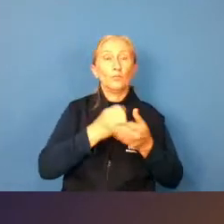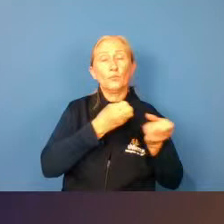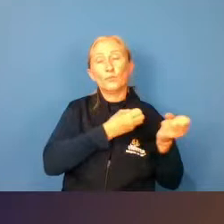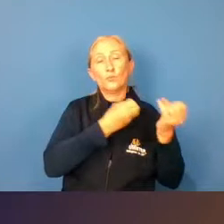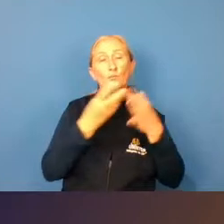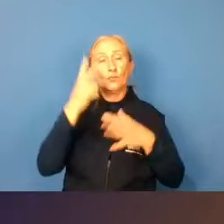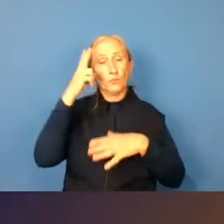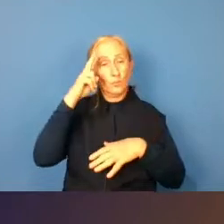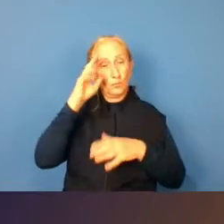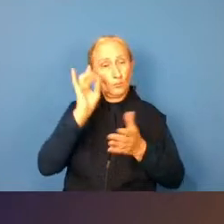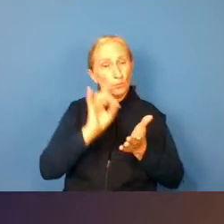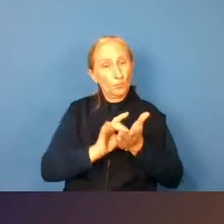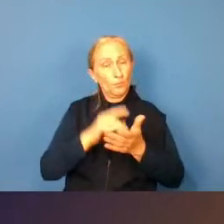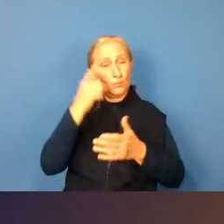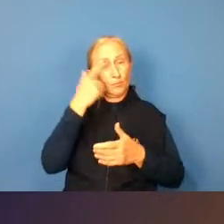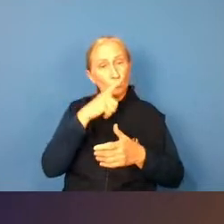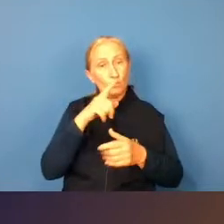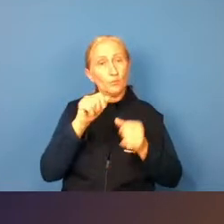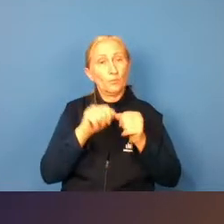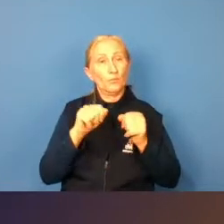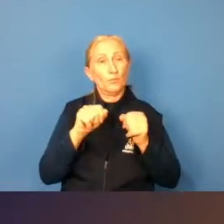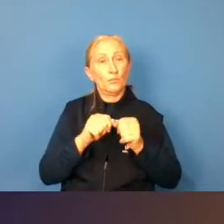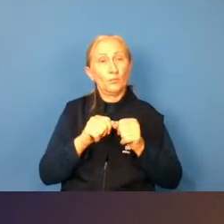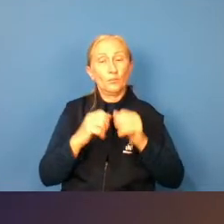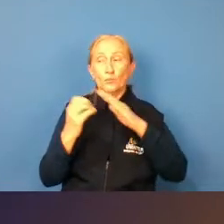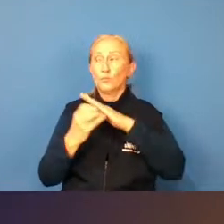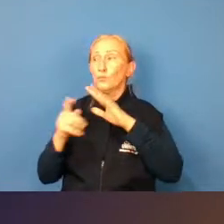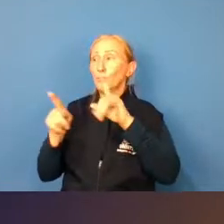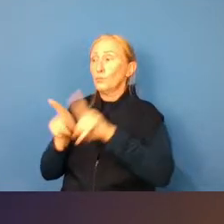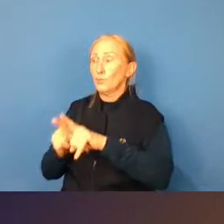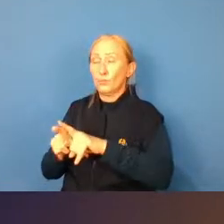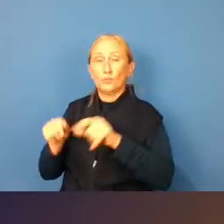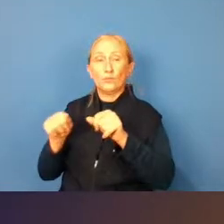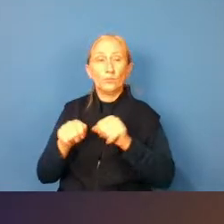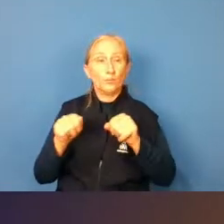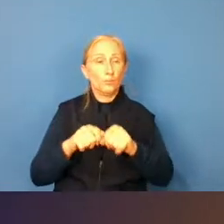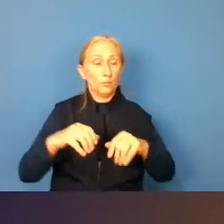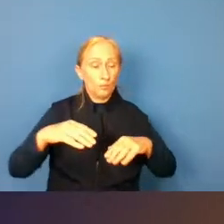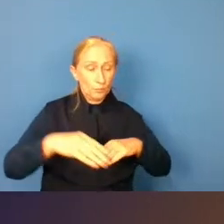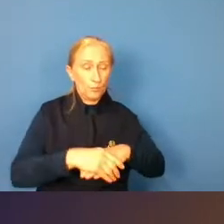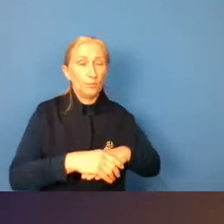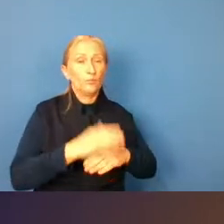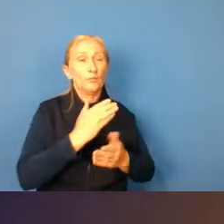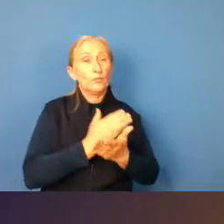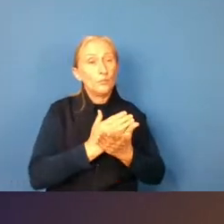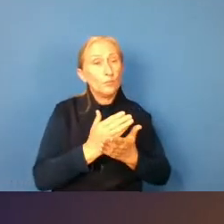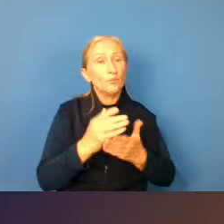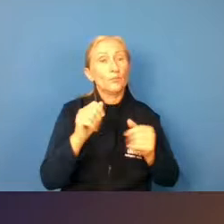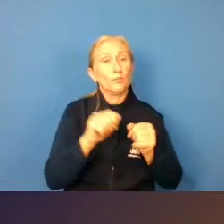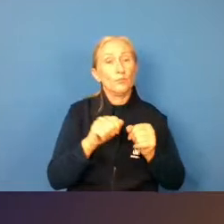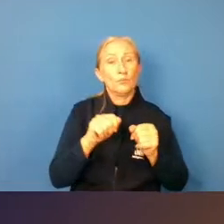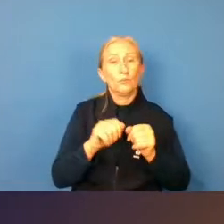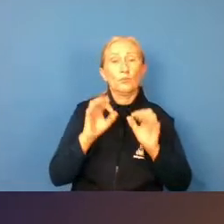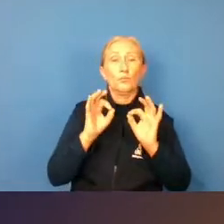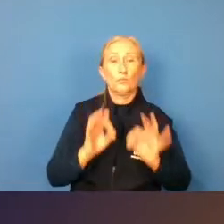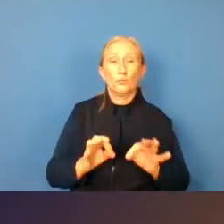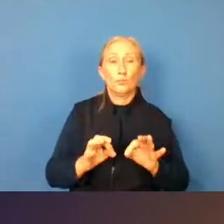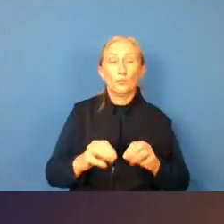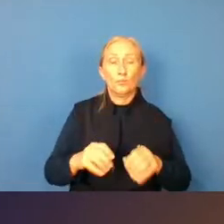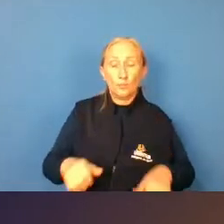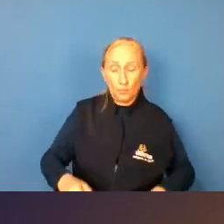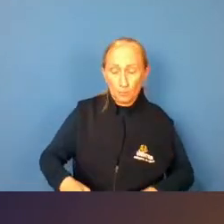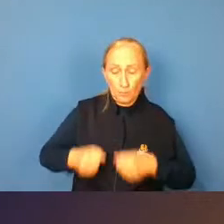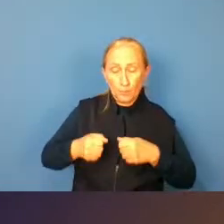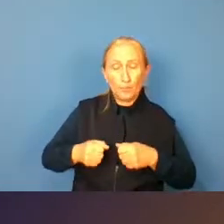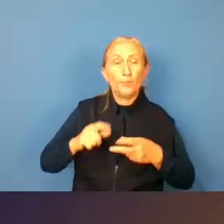história e realmente ela conseguiu que as empresas que produziam as sapatilhas começassem a produzir meias calças